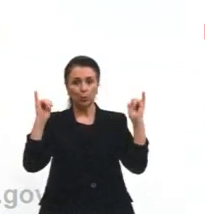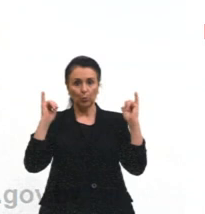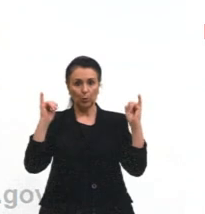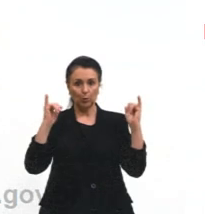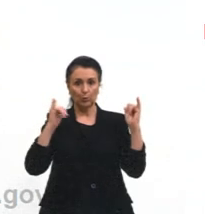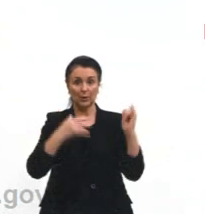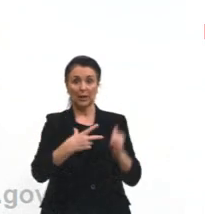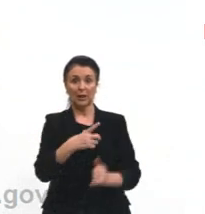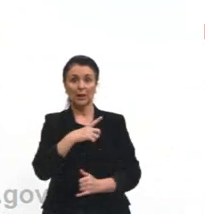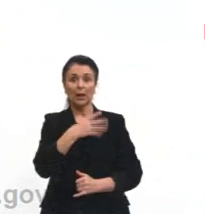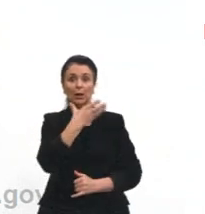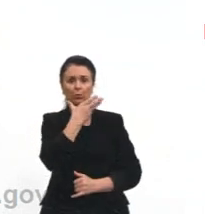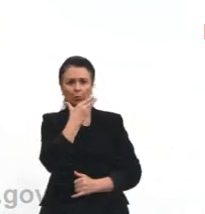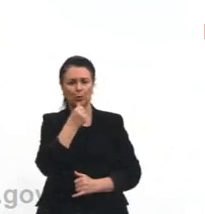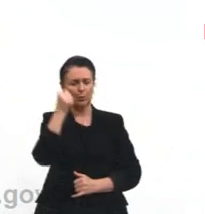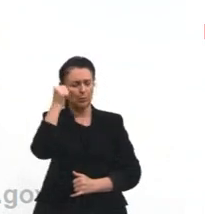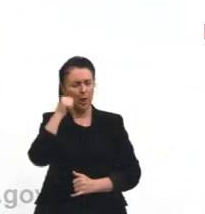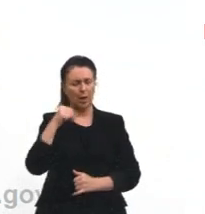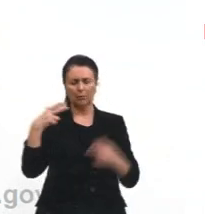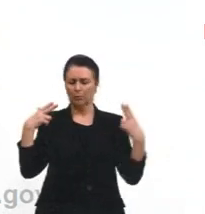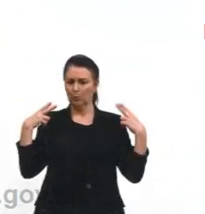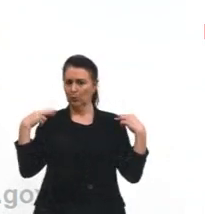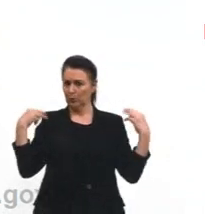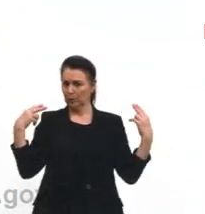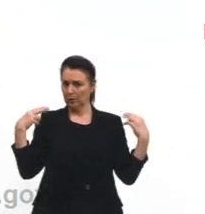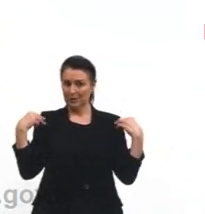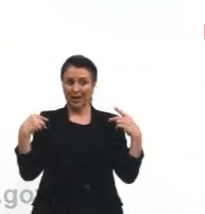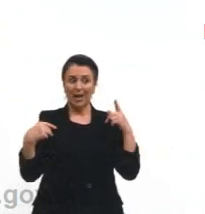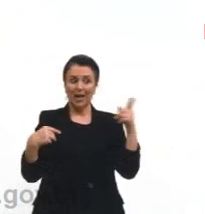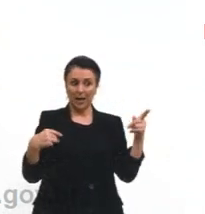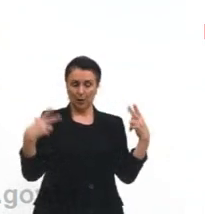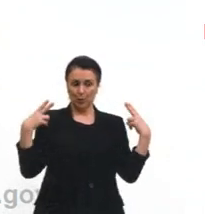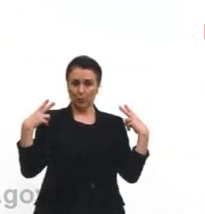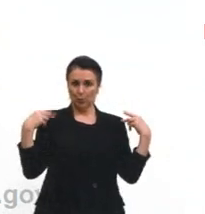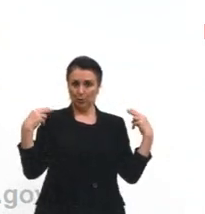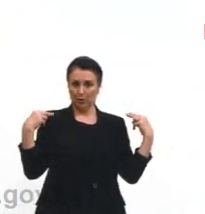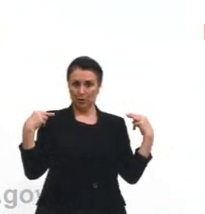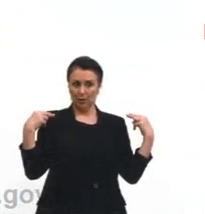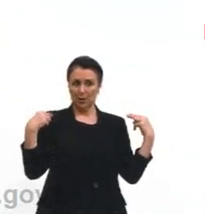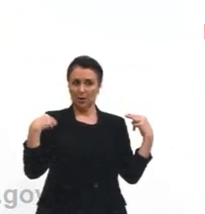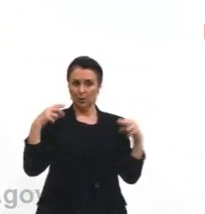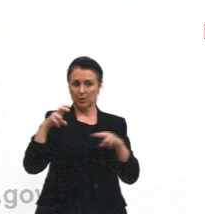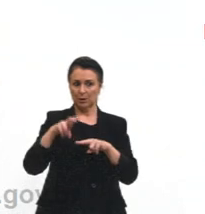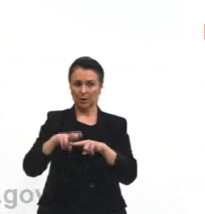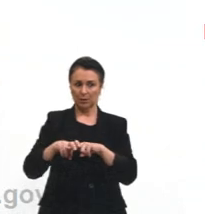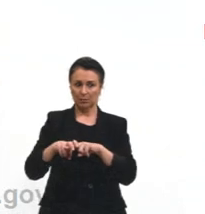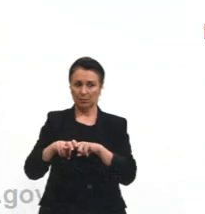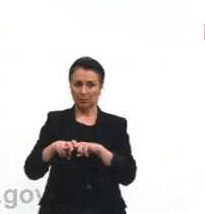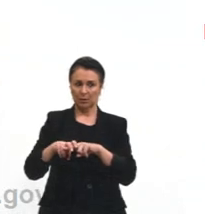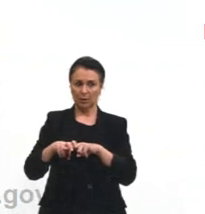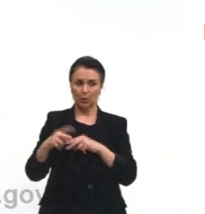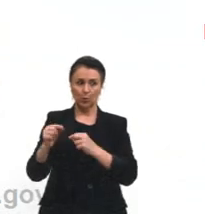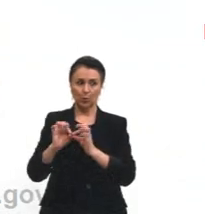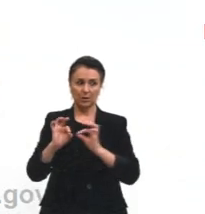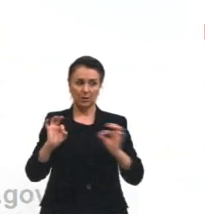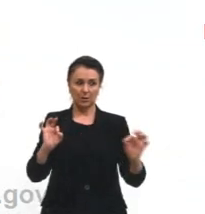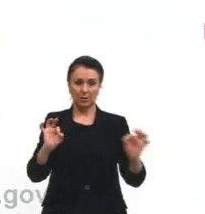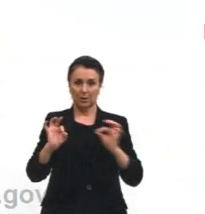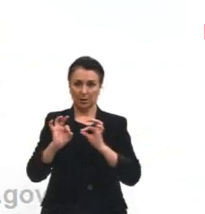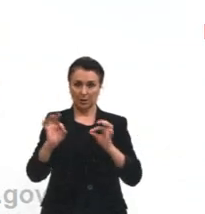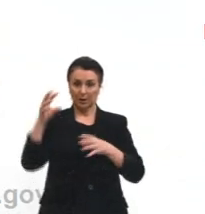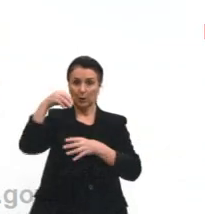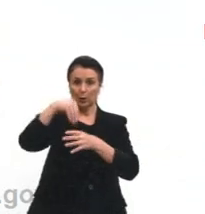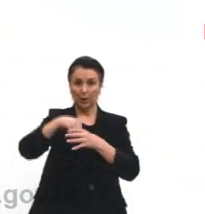motorista, se eu considerar um motorista, eu estou em repouso. Mesmo estando dentro de um